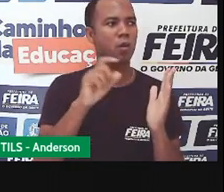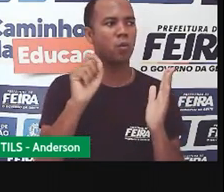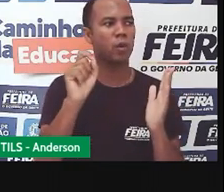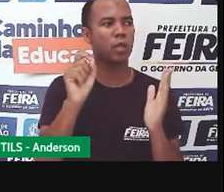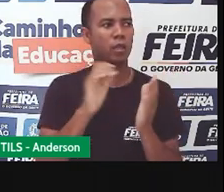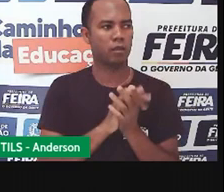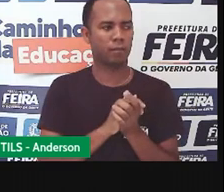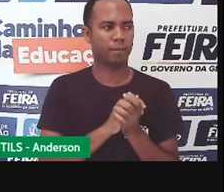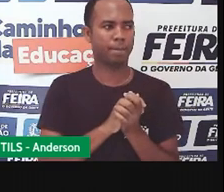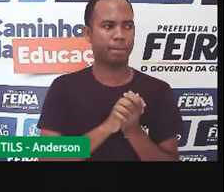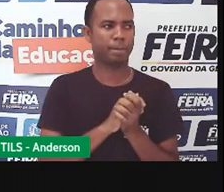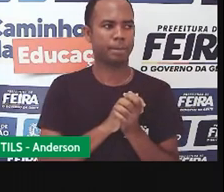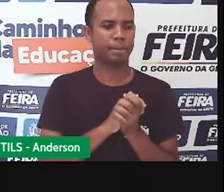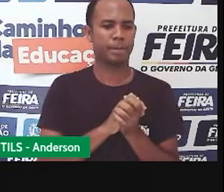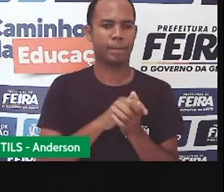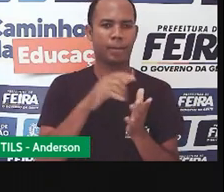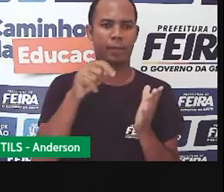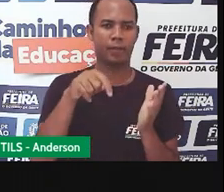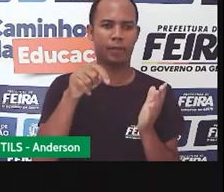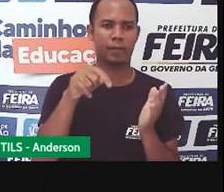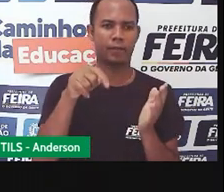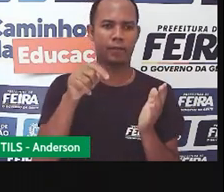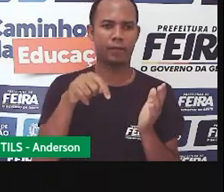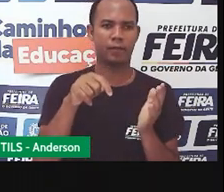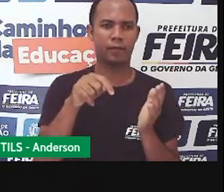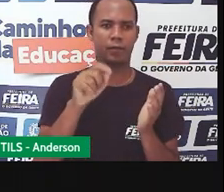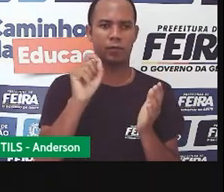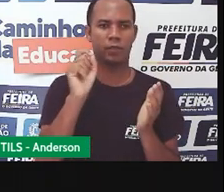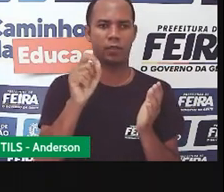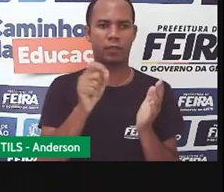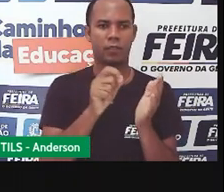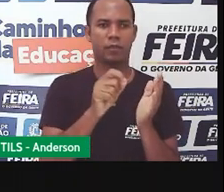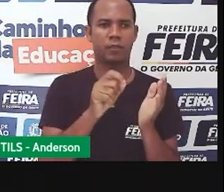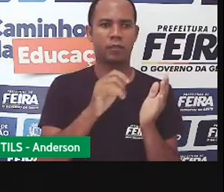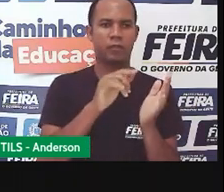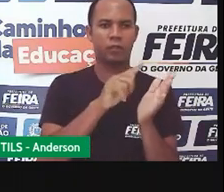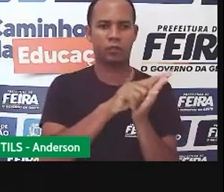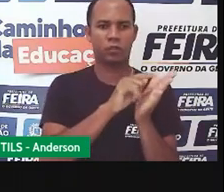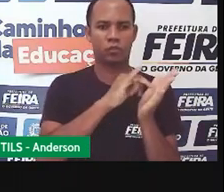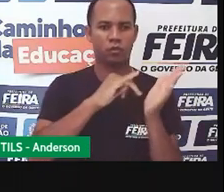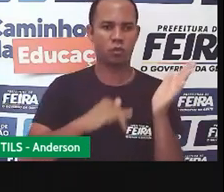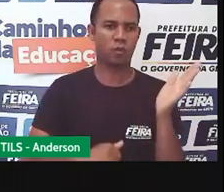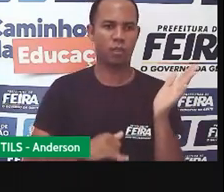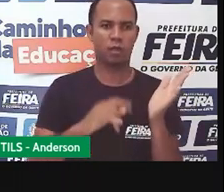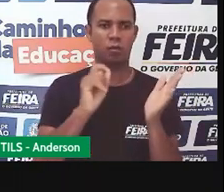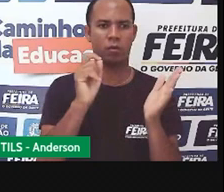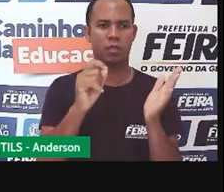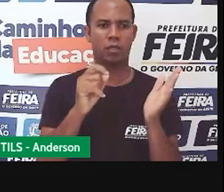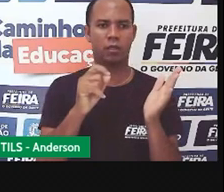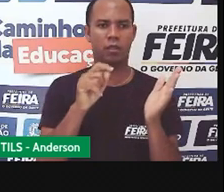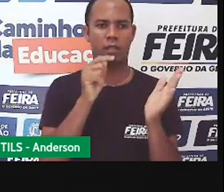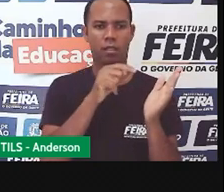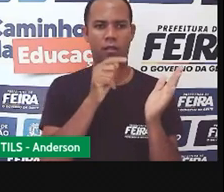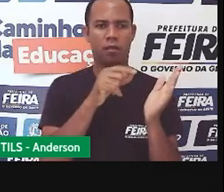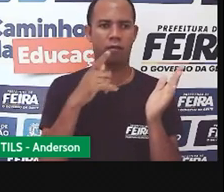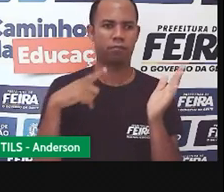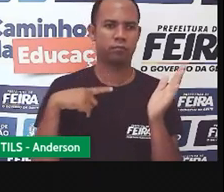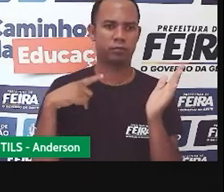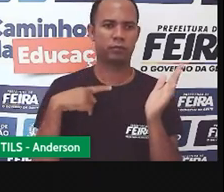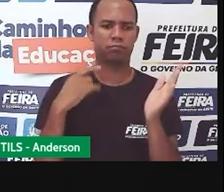Aqui, nós temos o jornal com as suas reportagens,